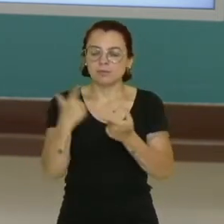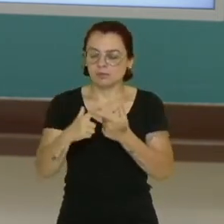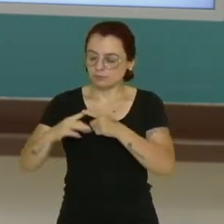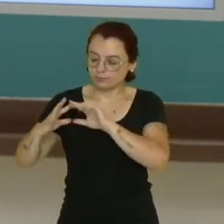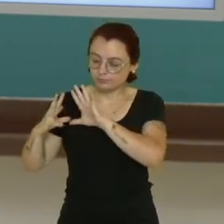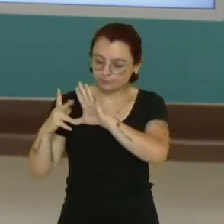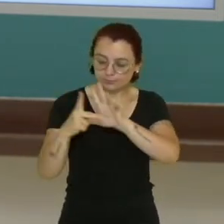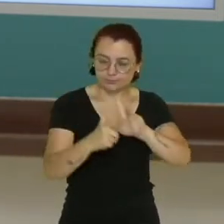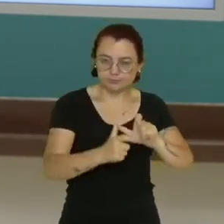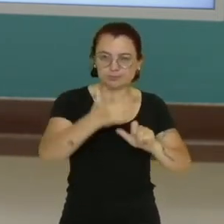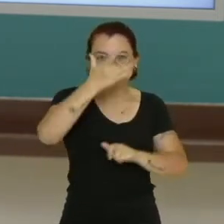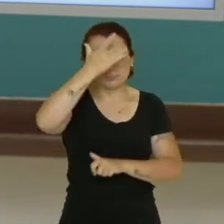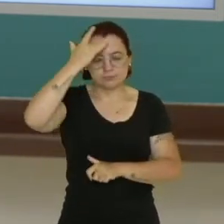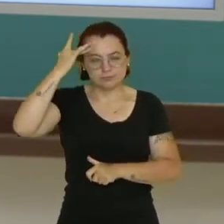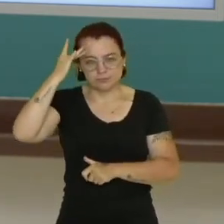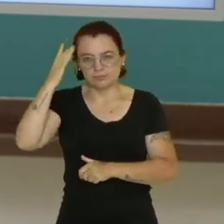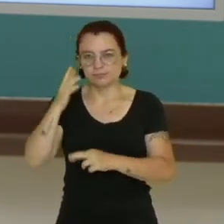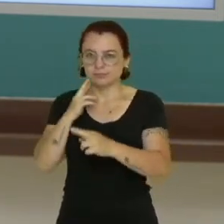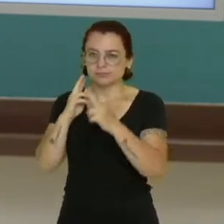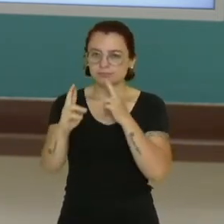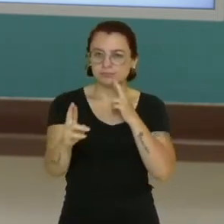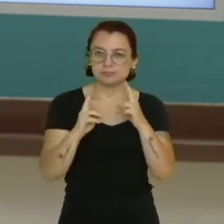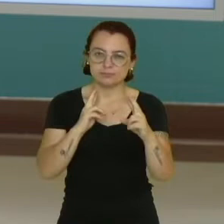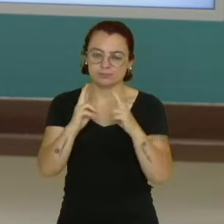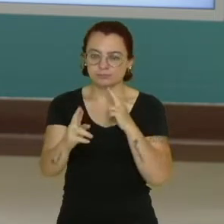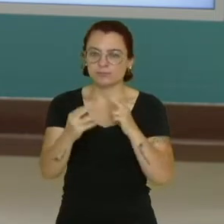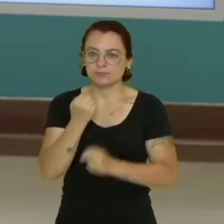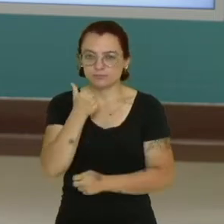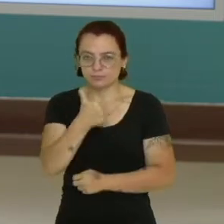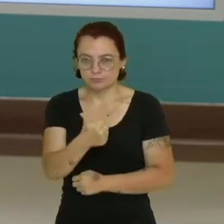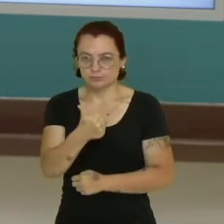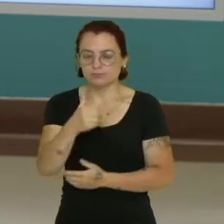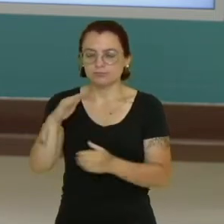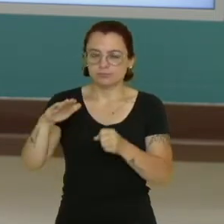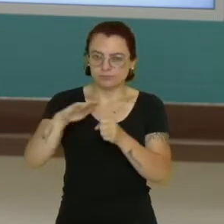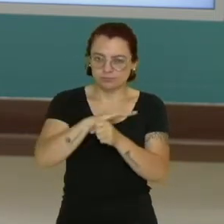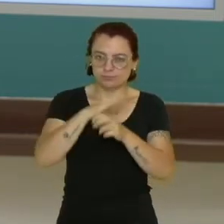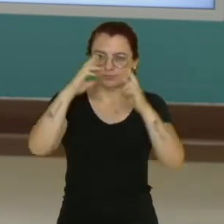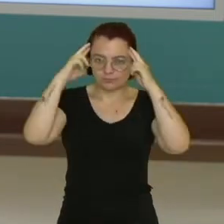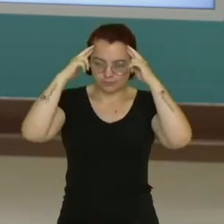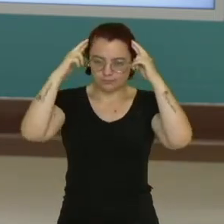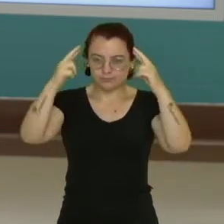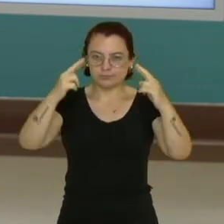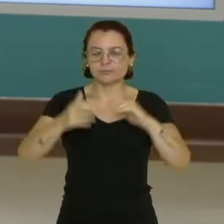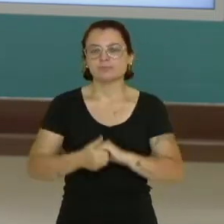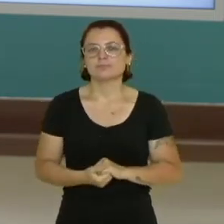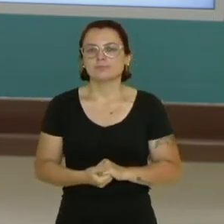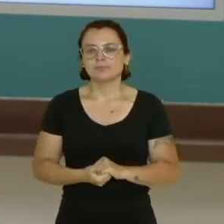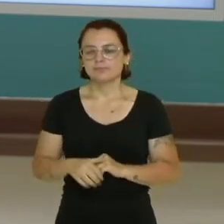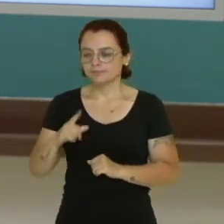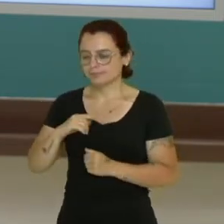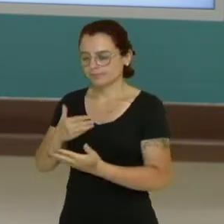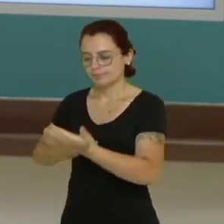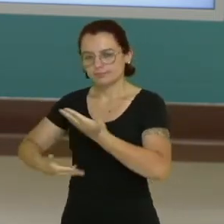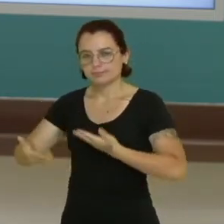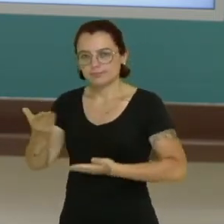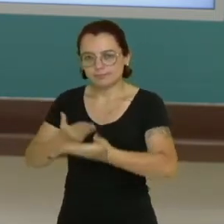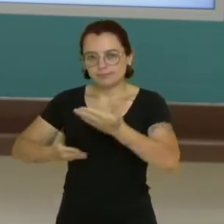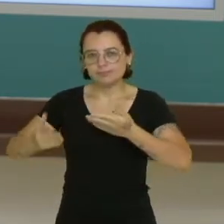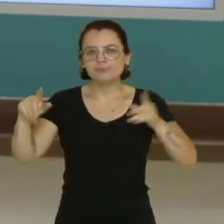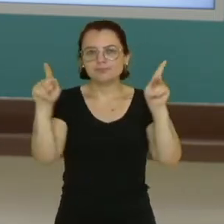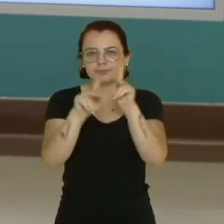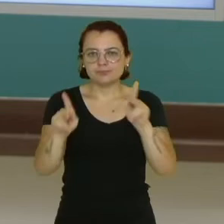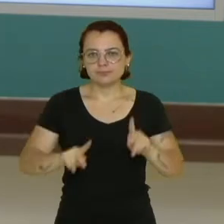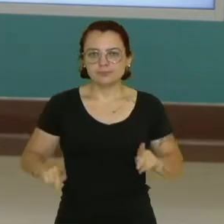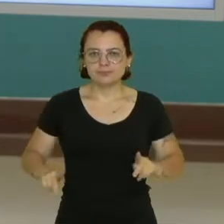pessoas possa ter uma relação harmônica, uma relação respeitosa e uma relativa paz em seu lugar de estudo e seu